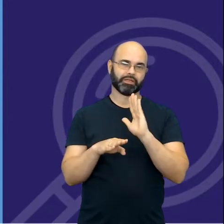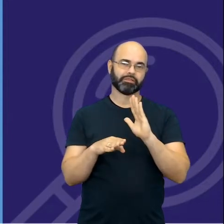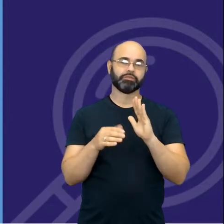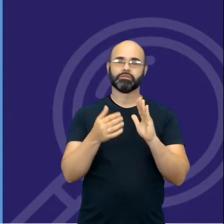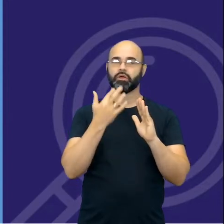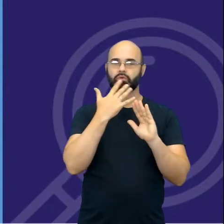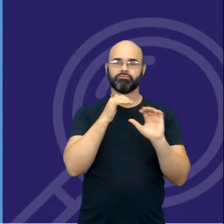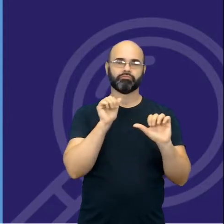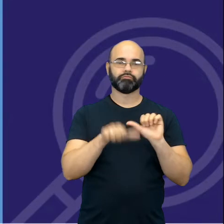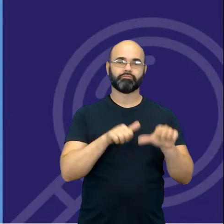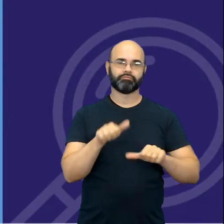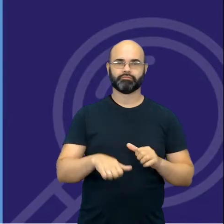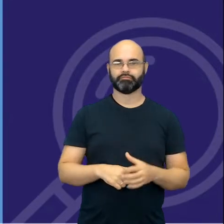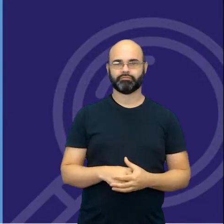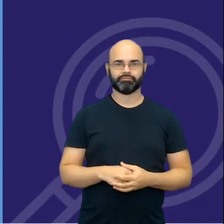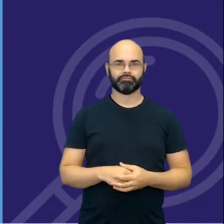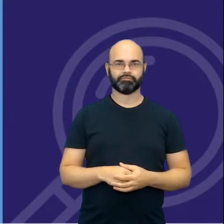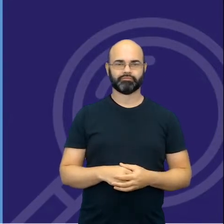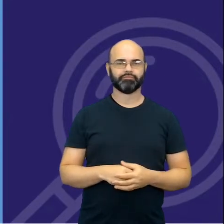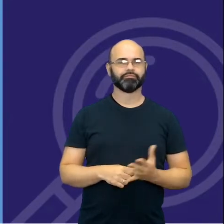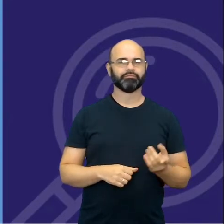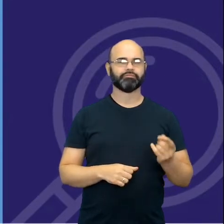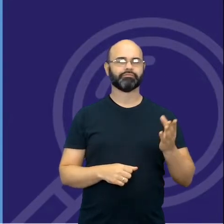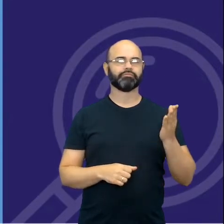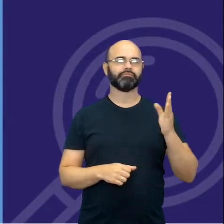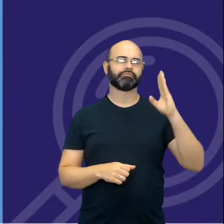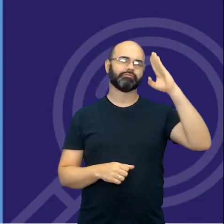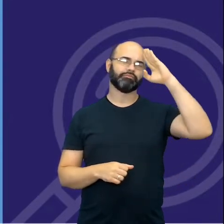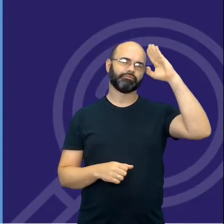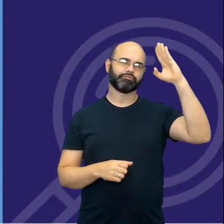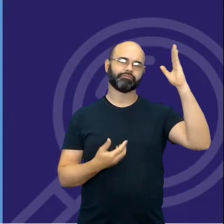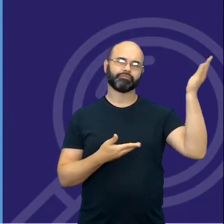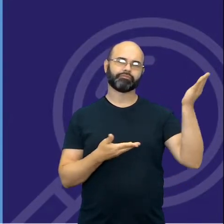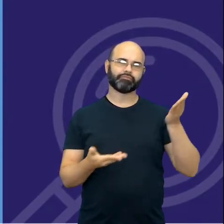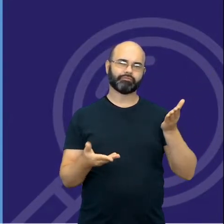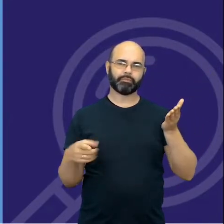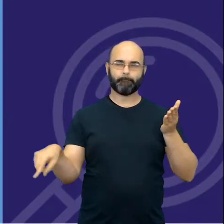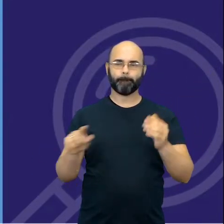a cor. O que é fundamental trazer para o meu estudante aqui?